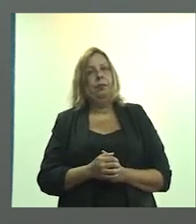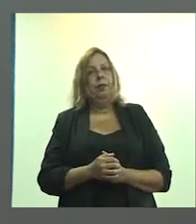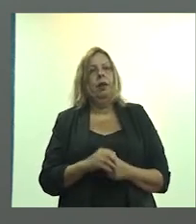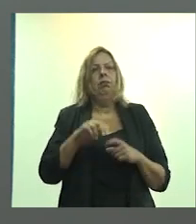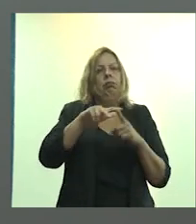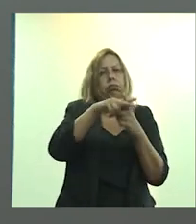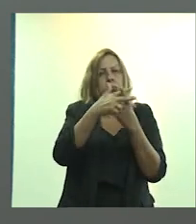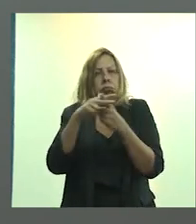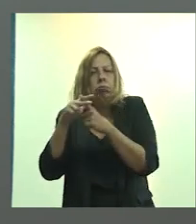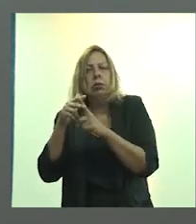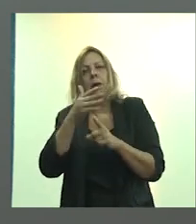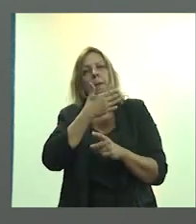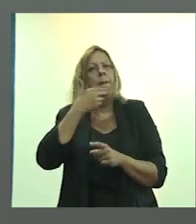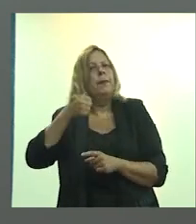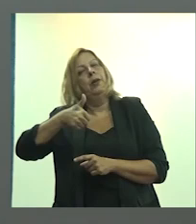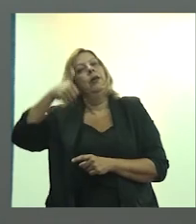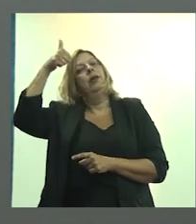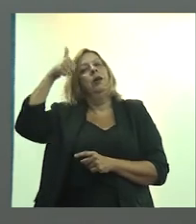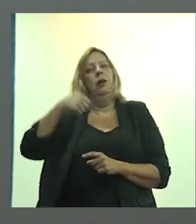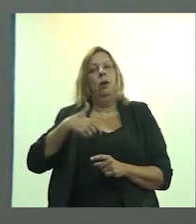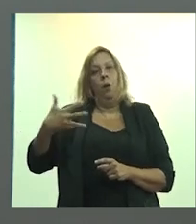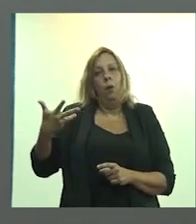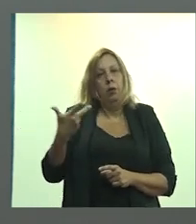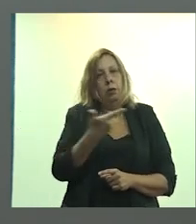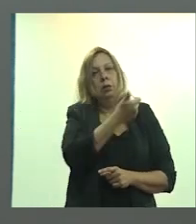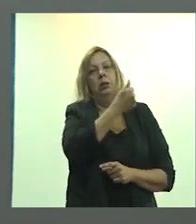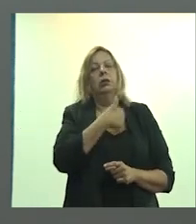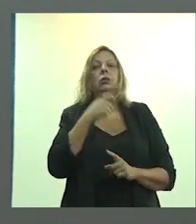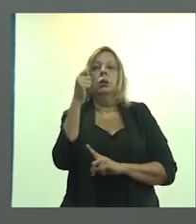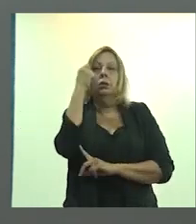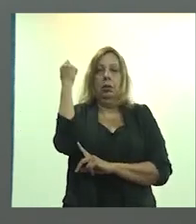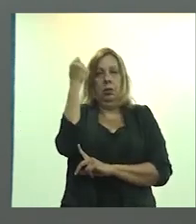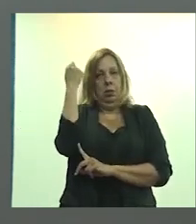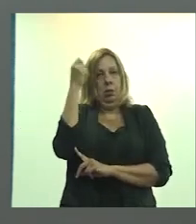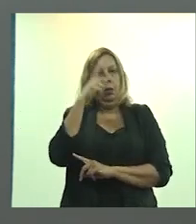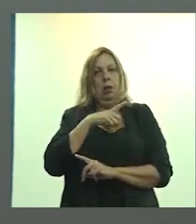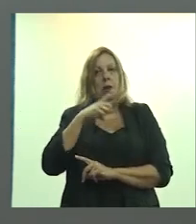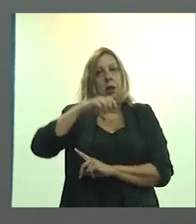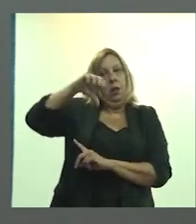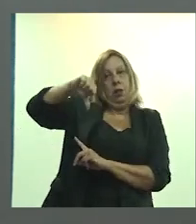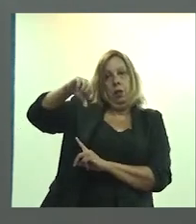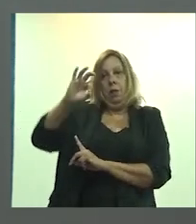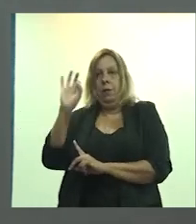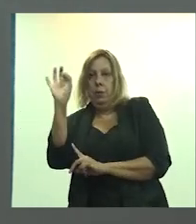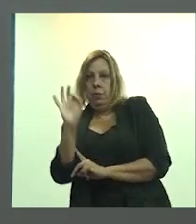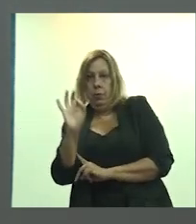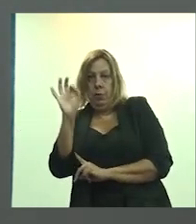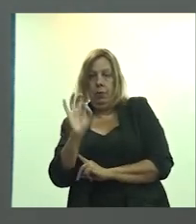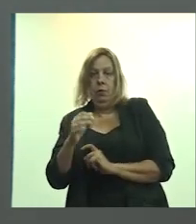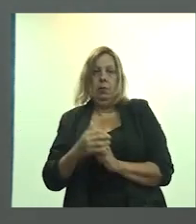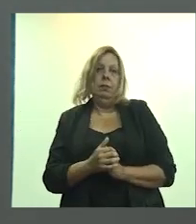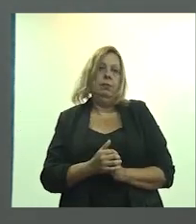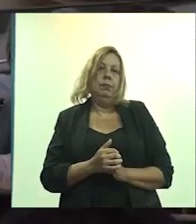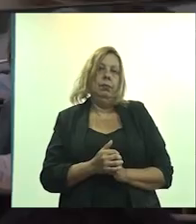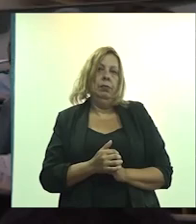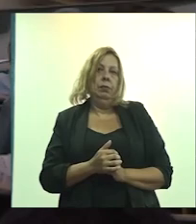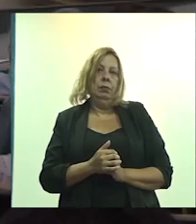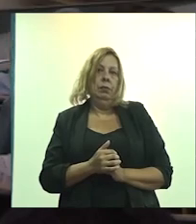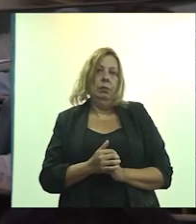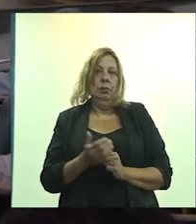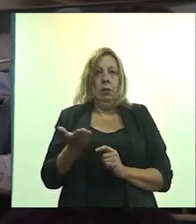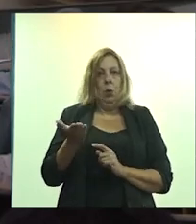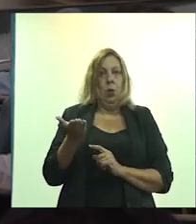o déficit qualitativo, ele no Rio Grande do Sul fica em 90%, um pouquinho